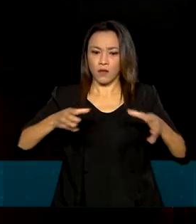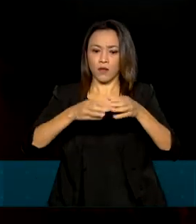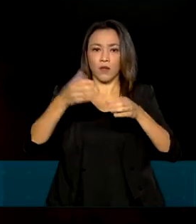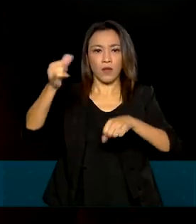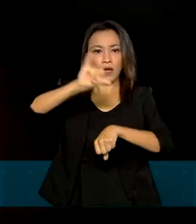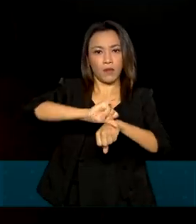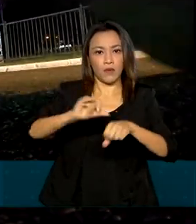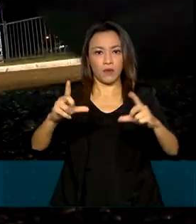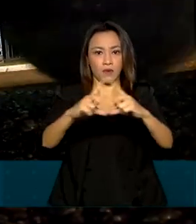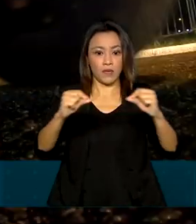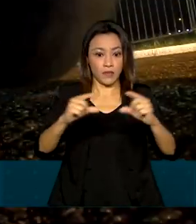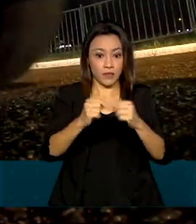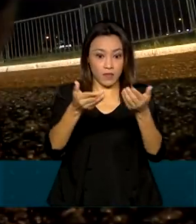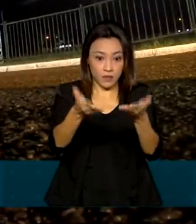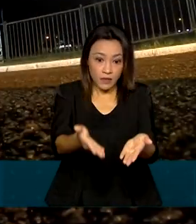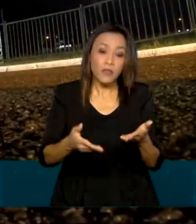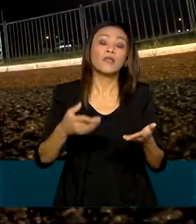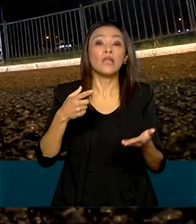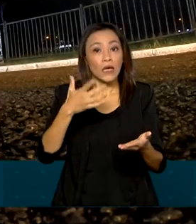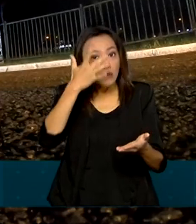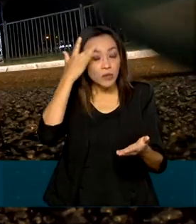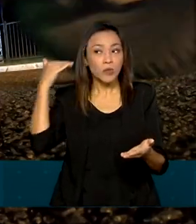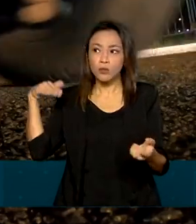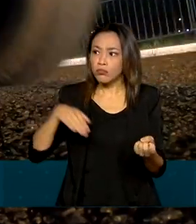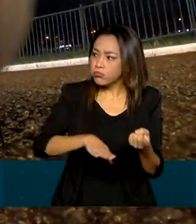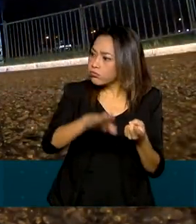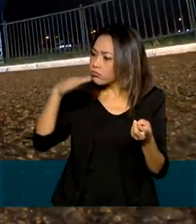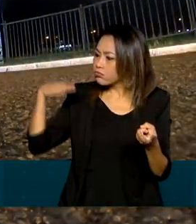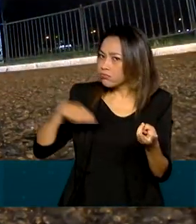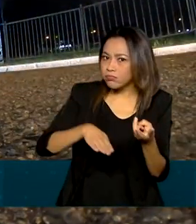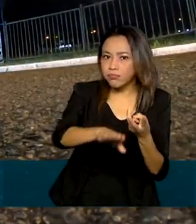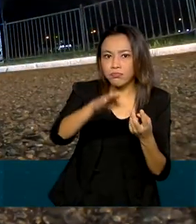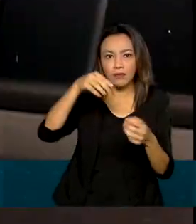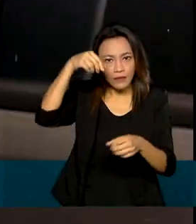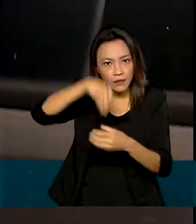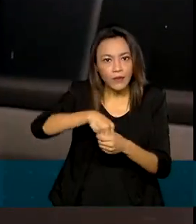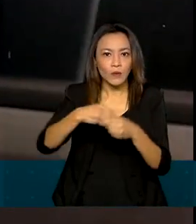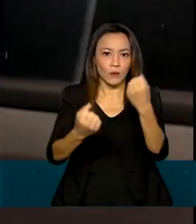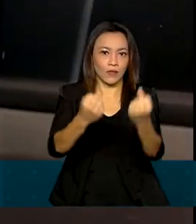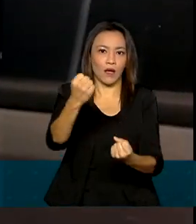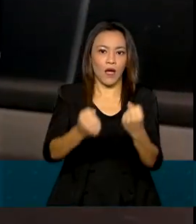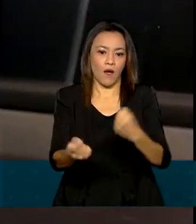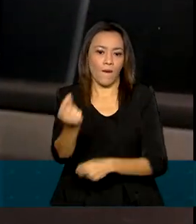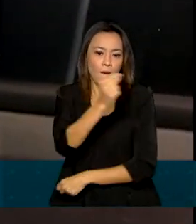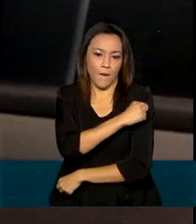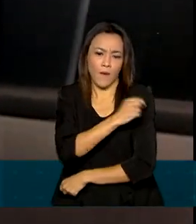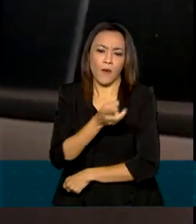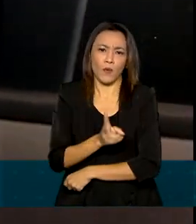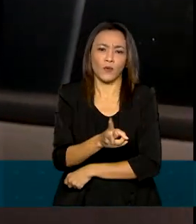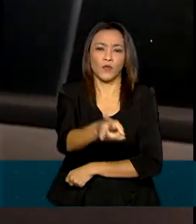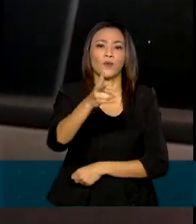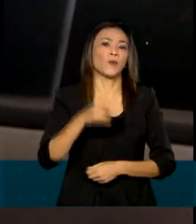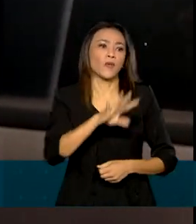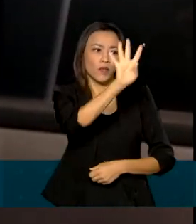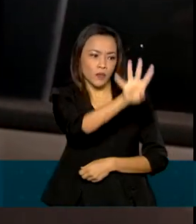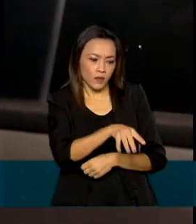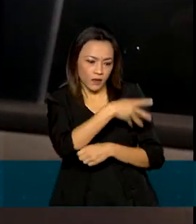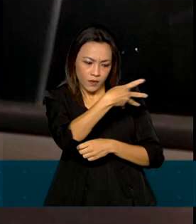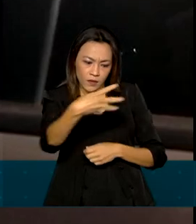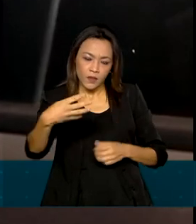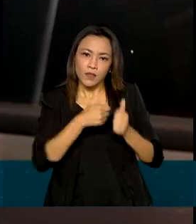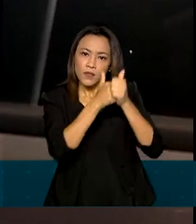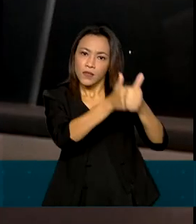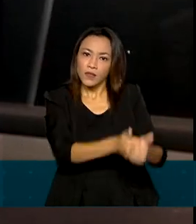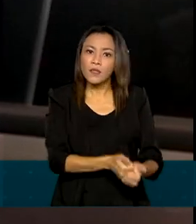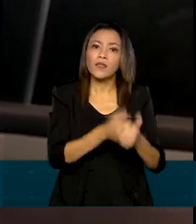capital federal, atende a população dentro dos veículos. A vacinação segue o calendário determinado